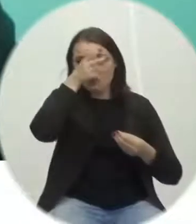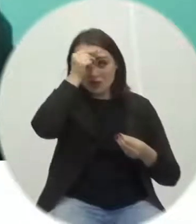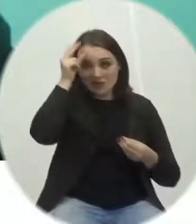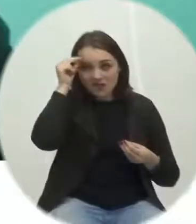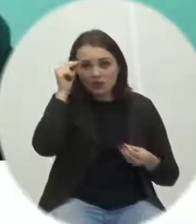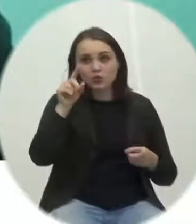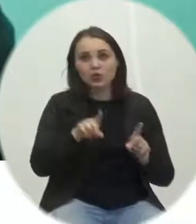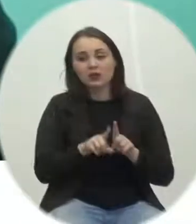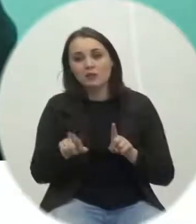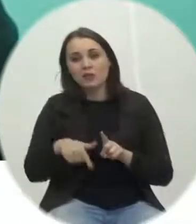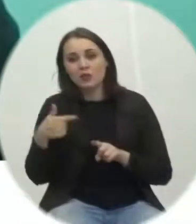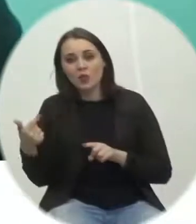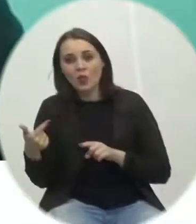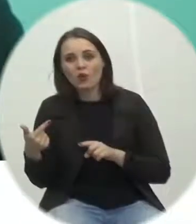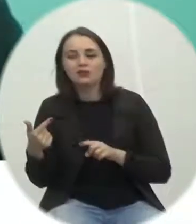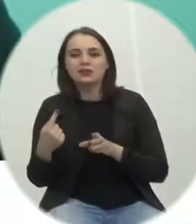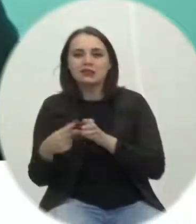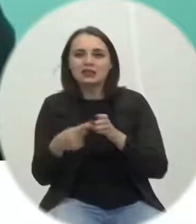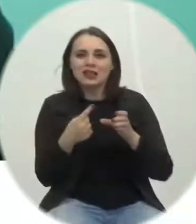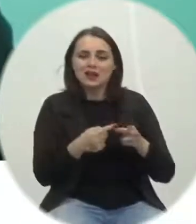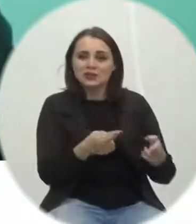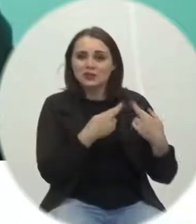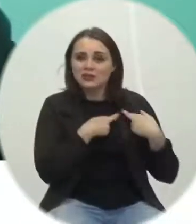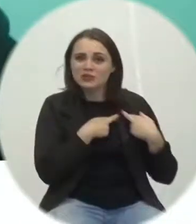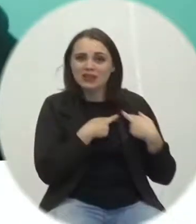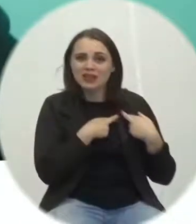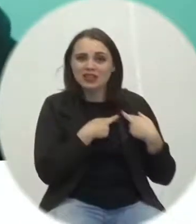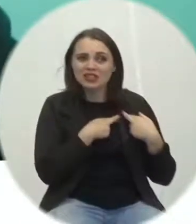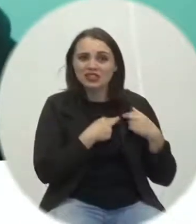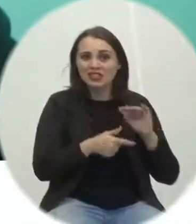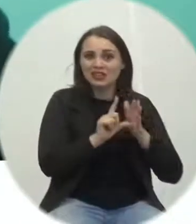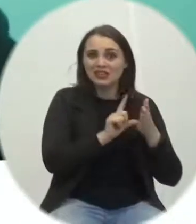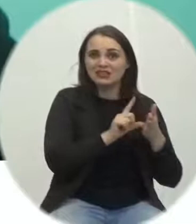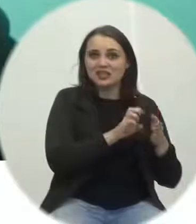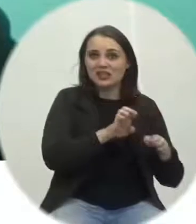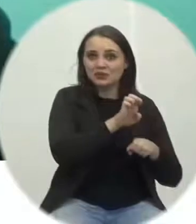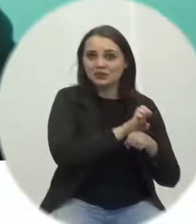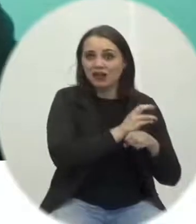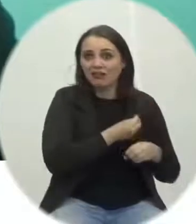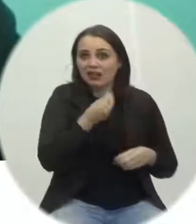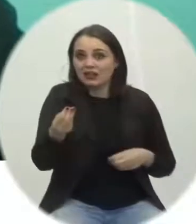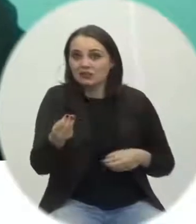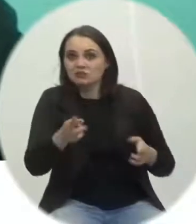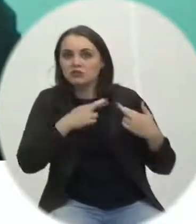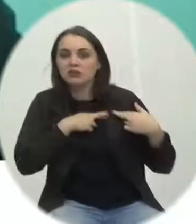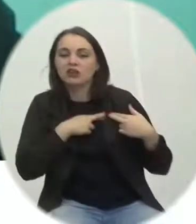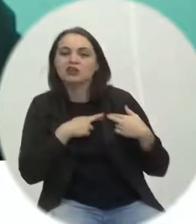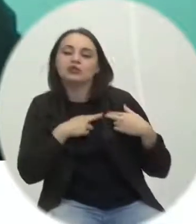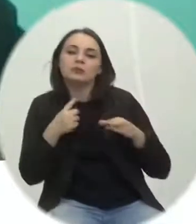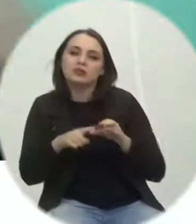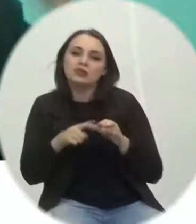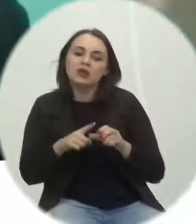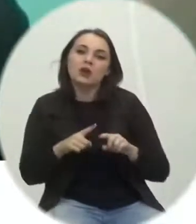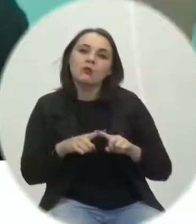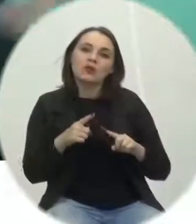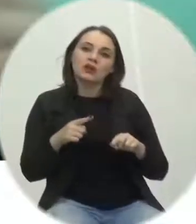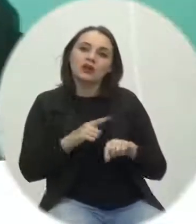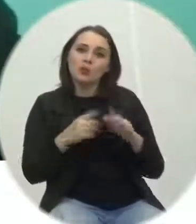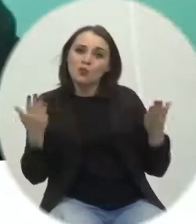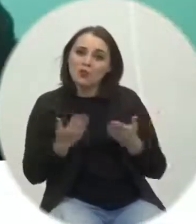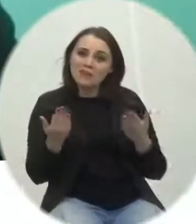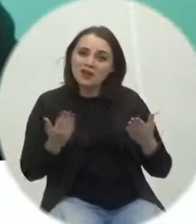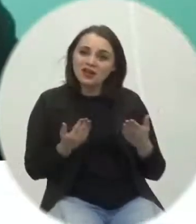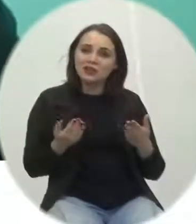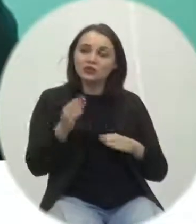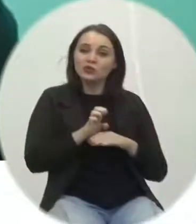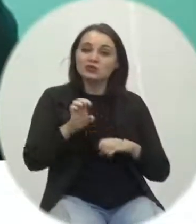municípios uma responsabilidade que deveria ser do estado no momento em que o estado anuncia o maior lucro da